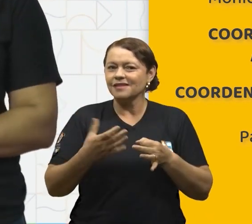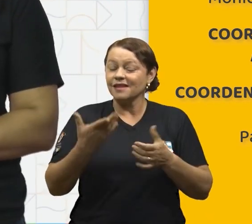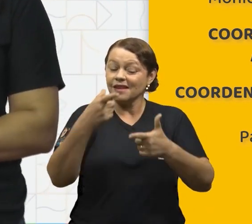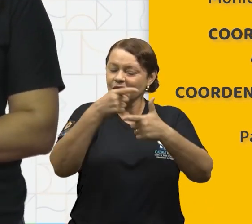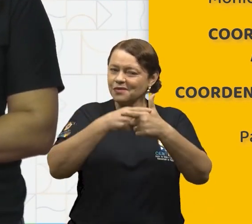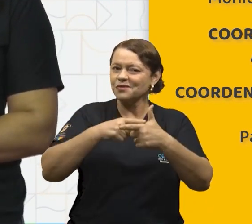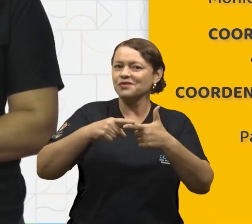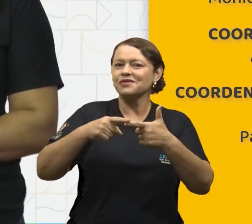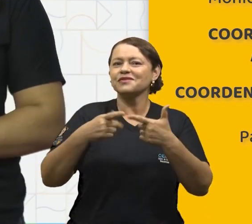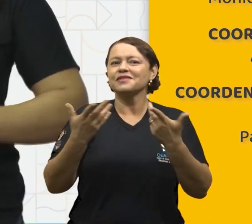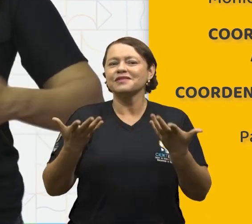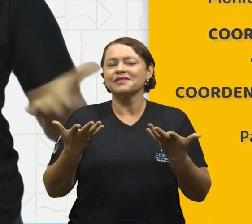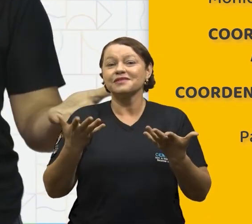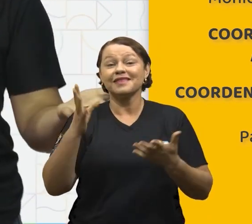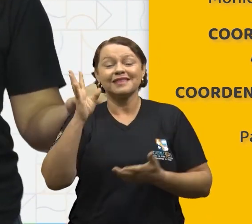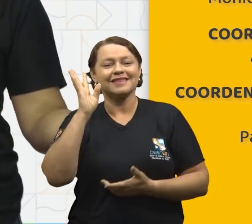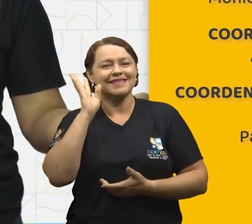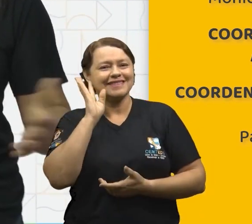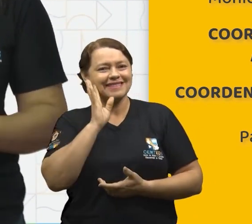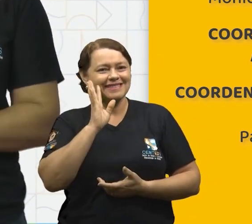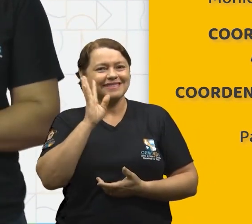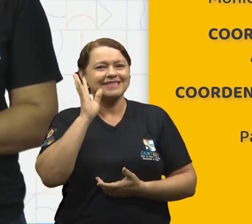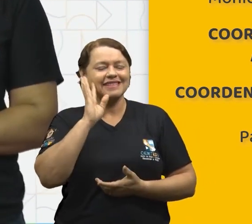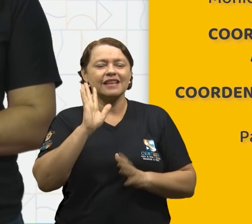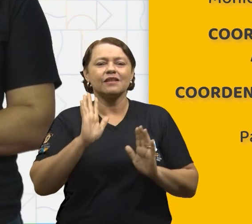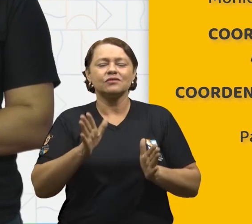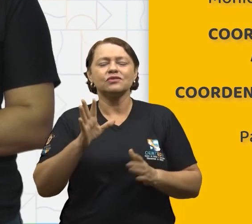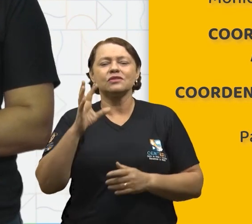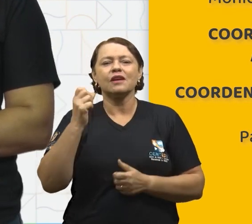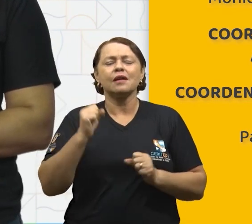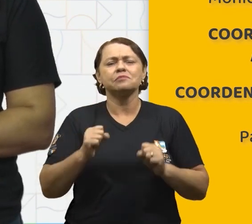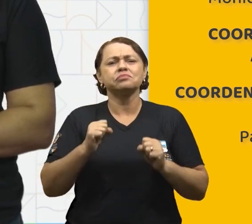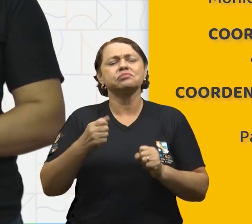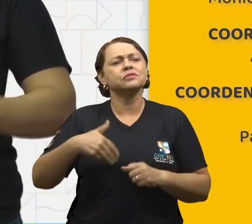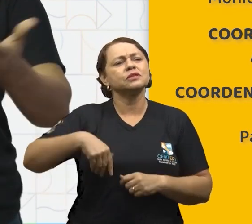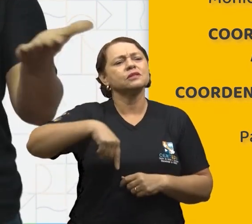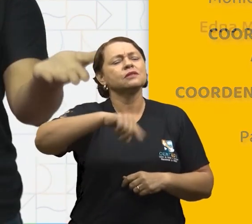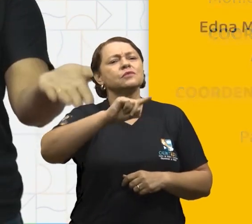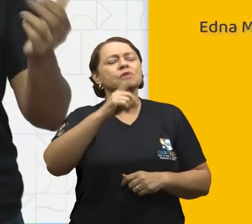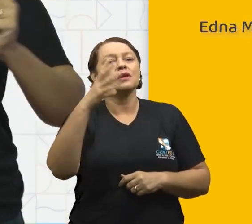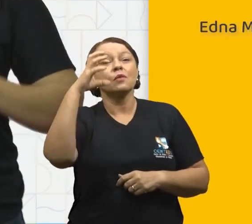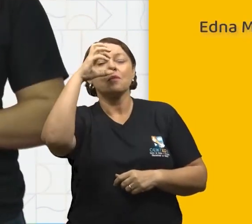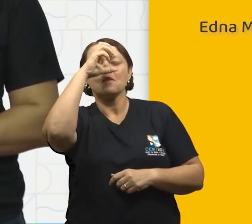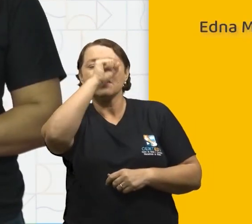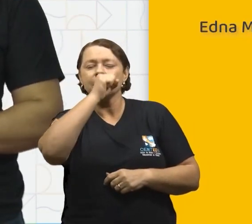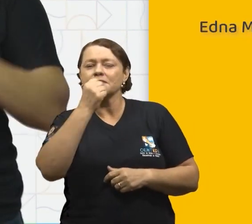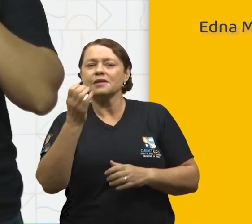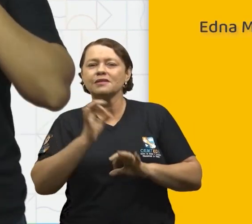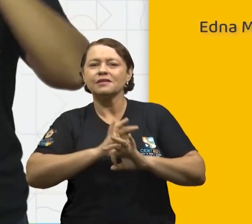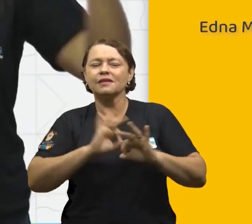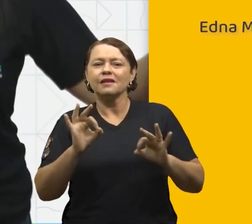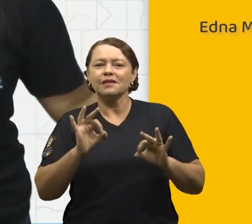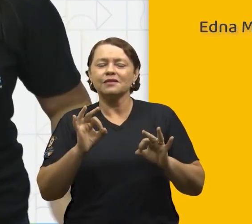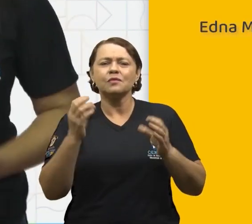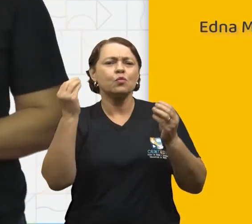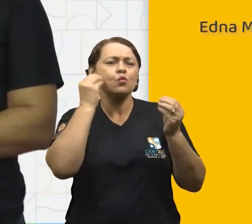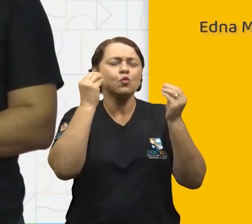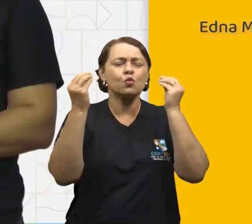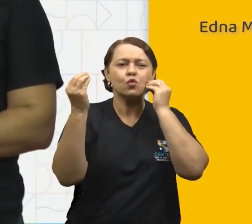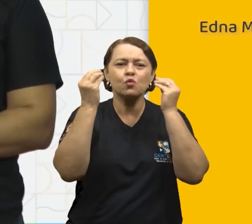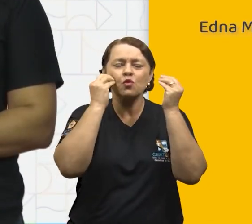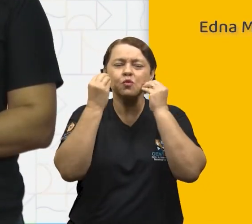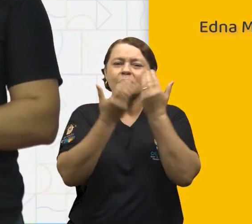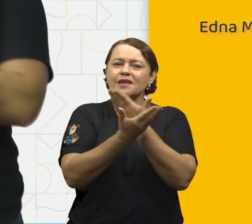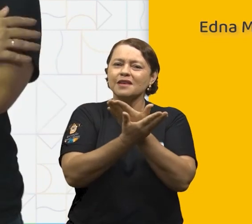nosso divisor da conta. Que legal! Já podemos sair daqui com esse aprendizado. Muitos